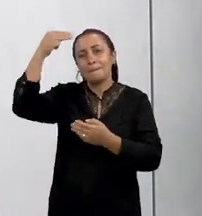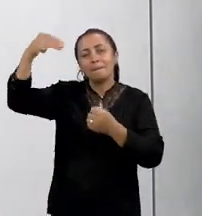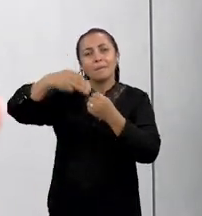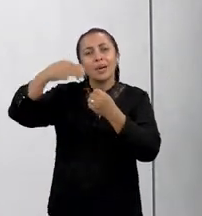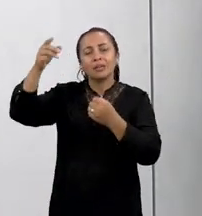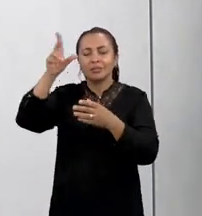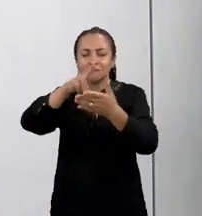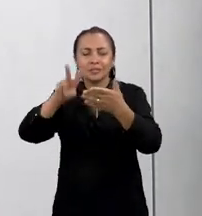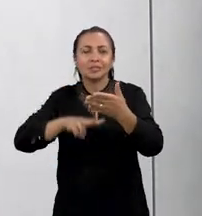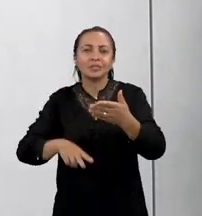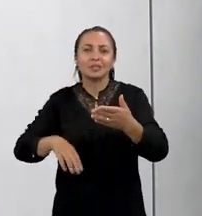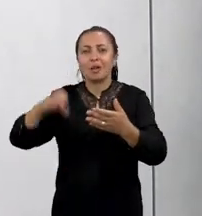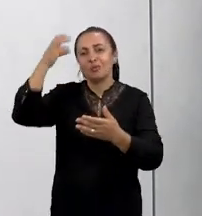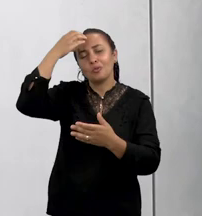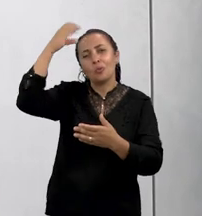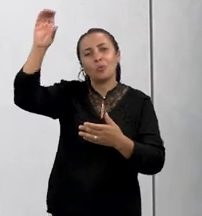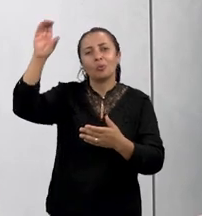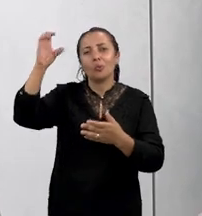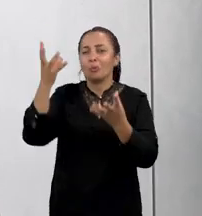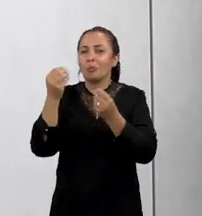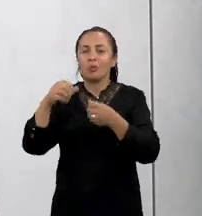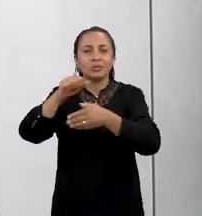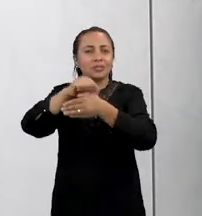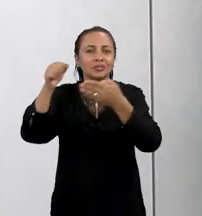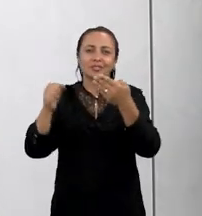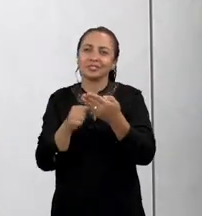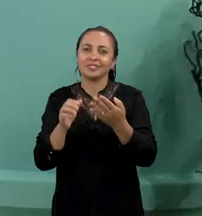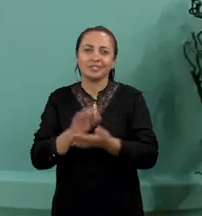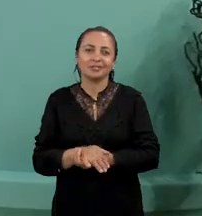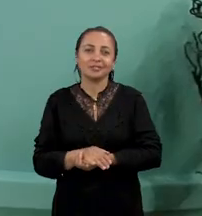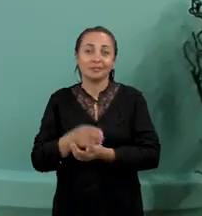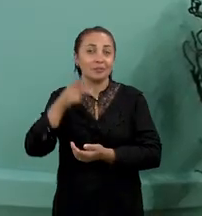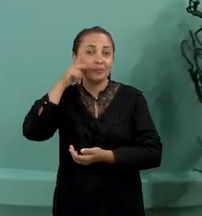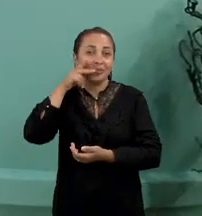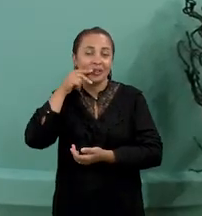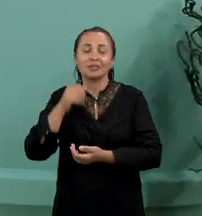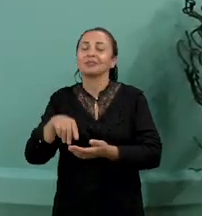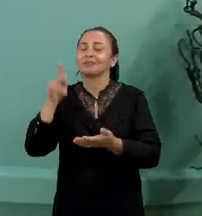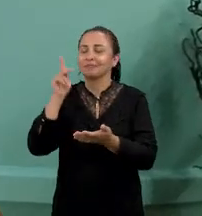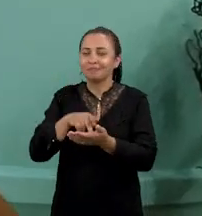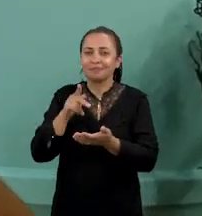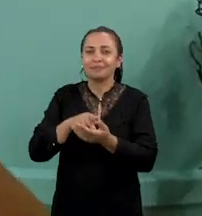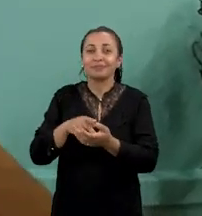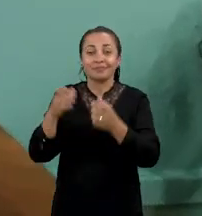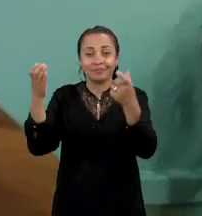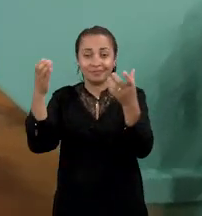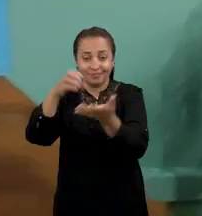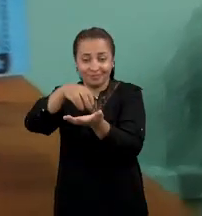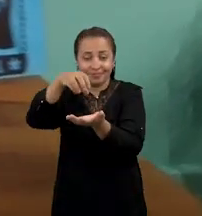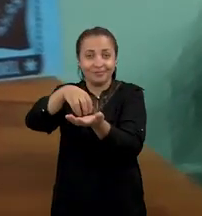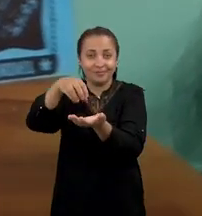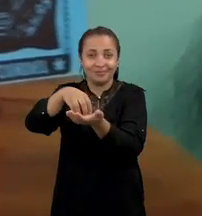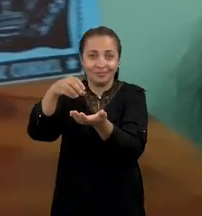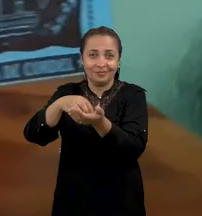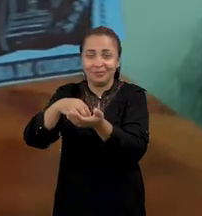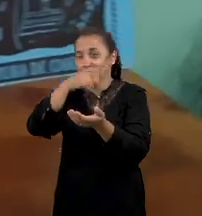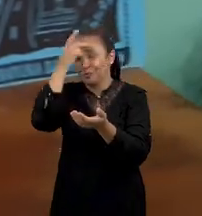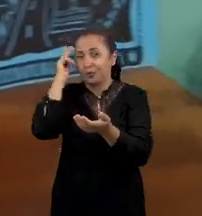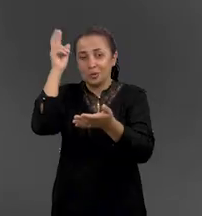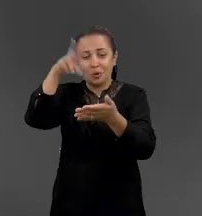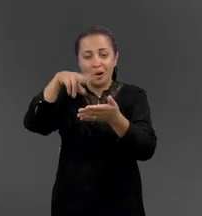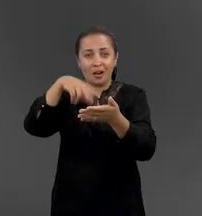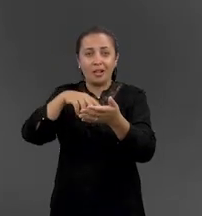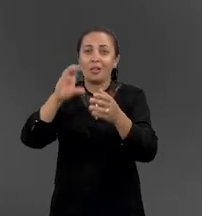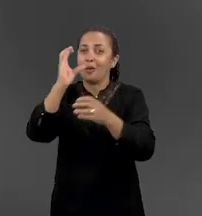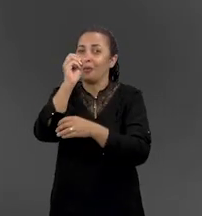literatura, baluartes da cultura, são muitos desses artistas. A Paraíba é realmente um celeiro de poetas cordelistas.